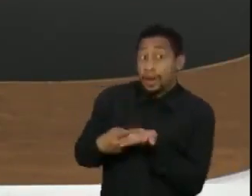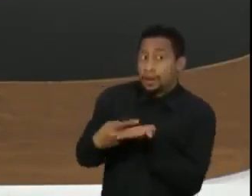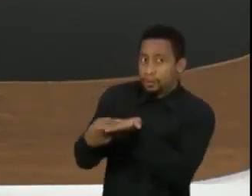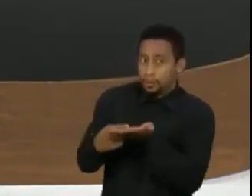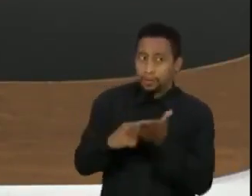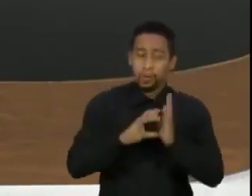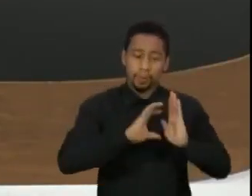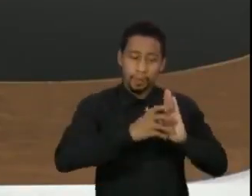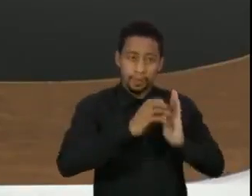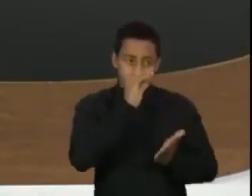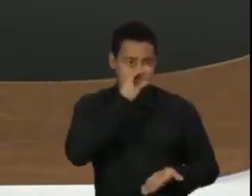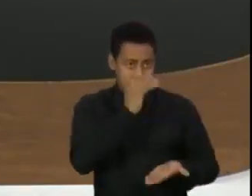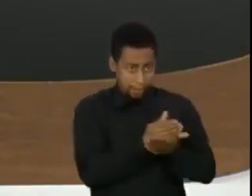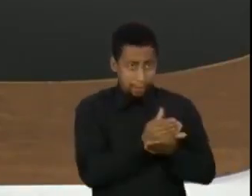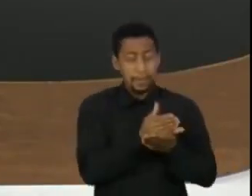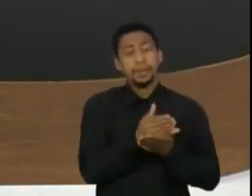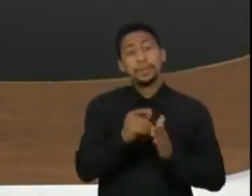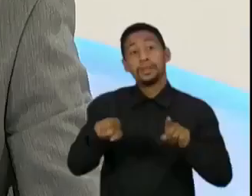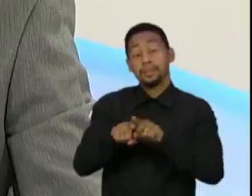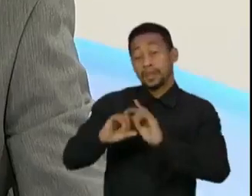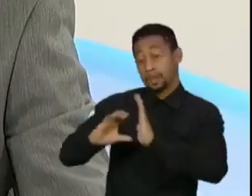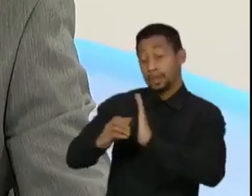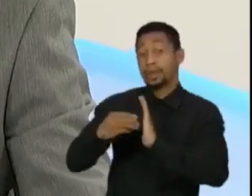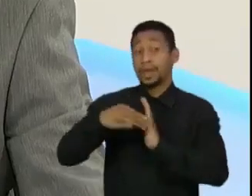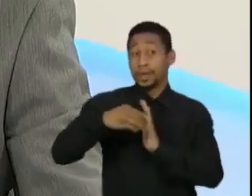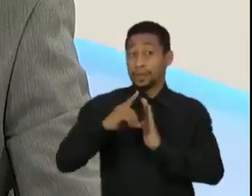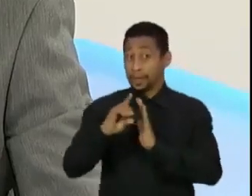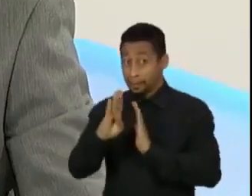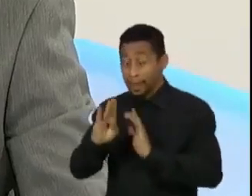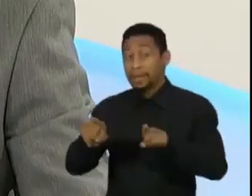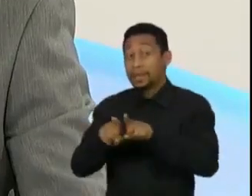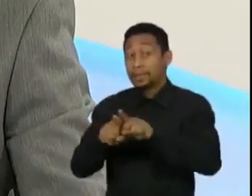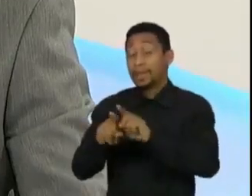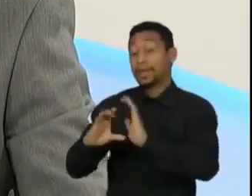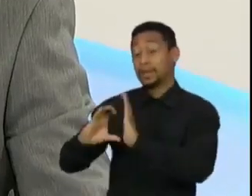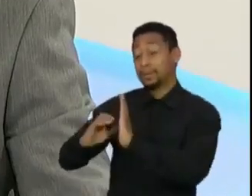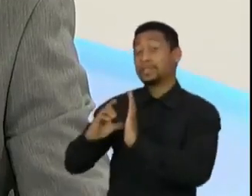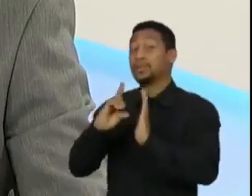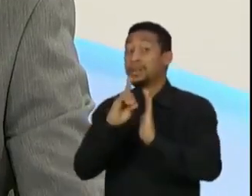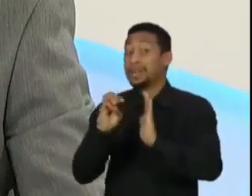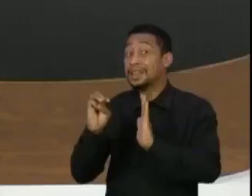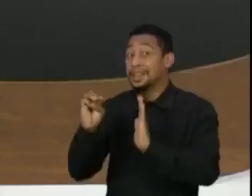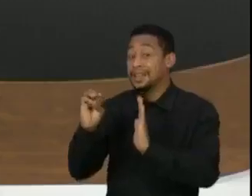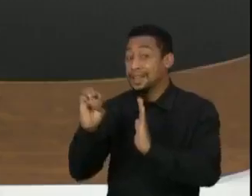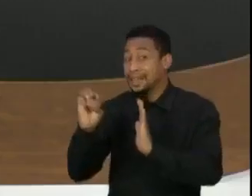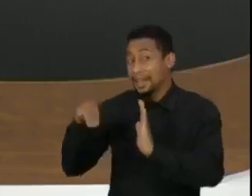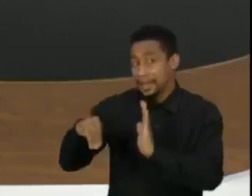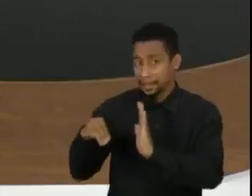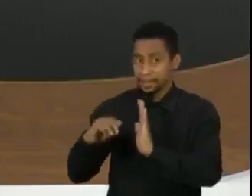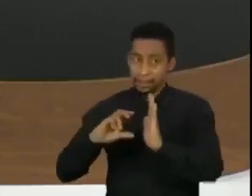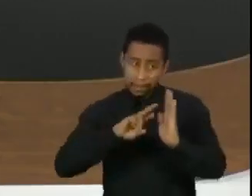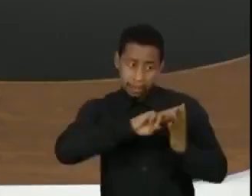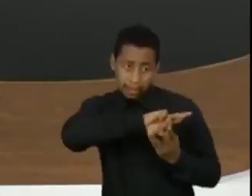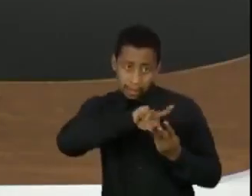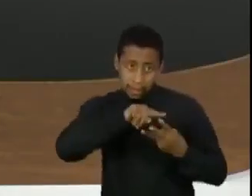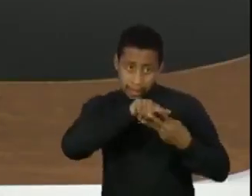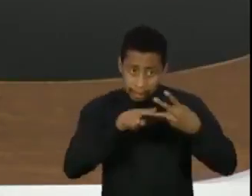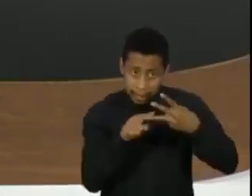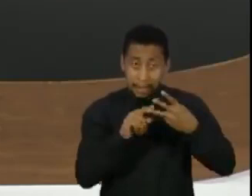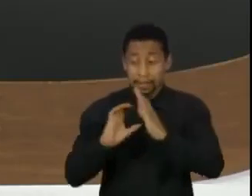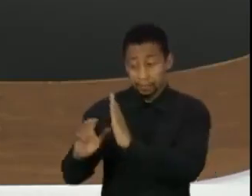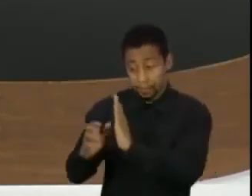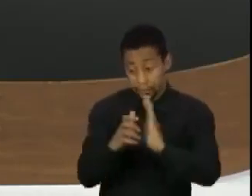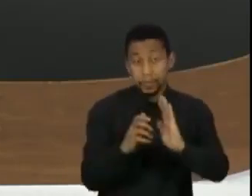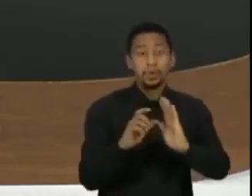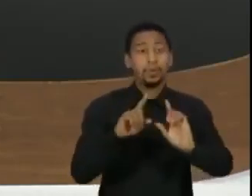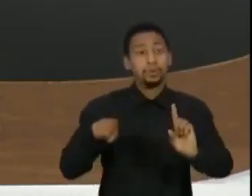titular da Chapa, o seu partido, o MDB, e o DEM na ocasião. E ele tinha também em vista ali como Norte 2022,